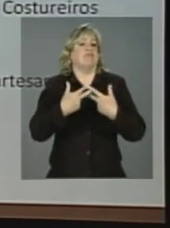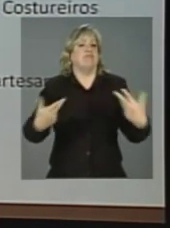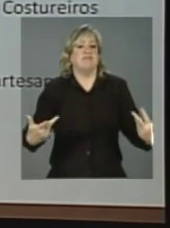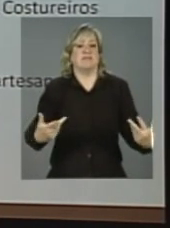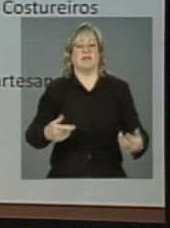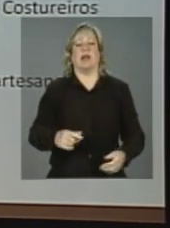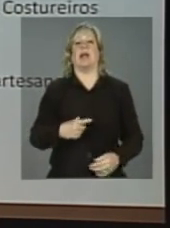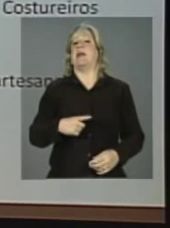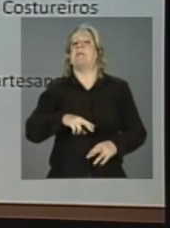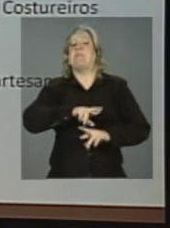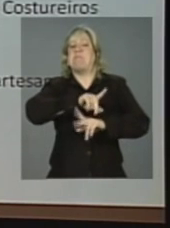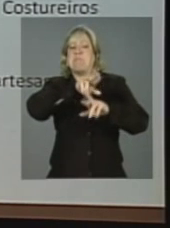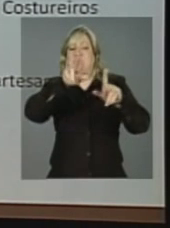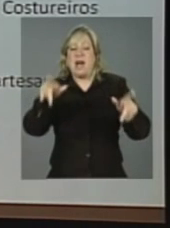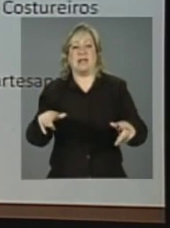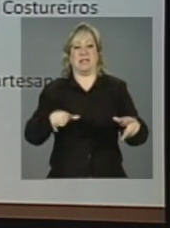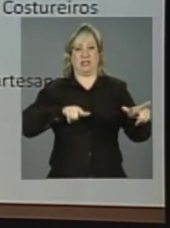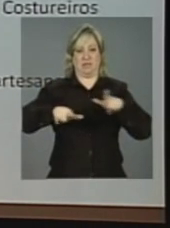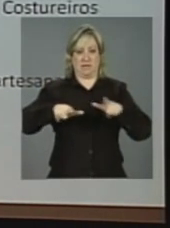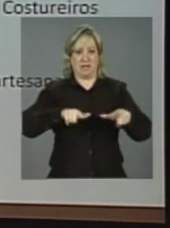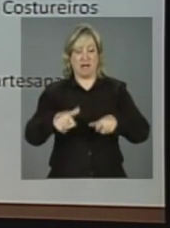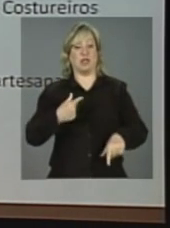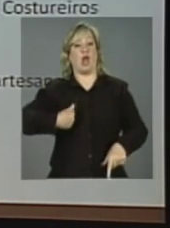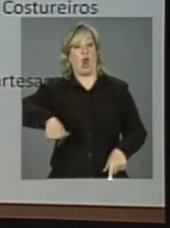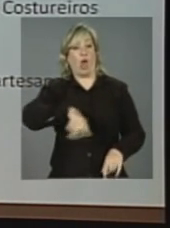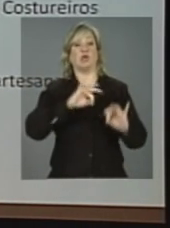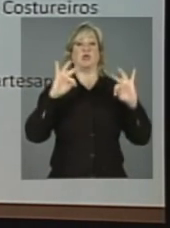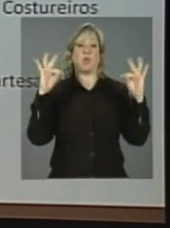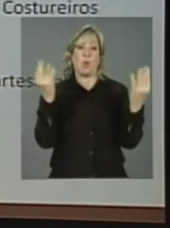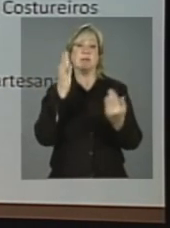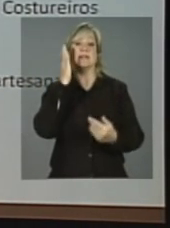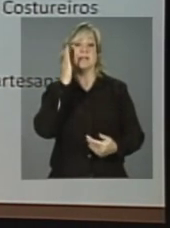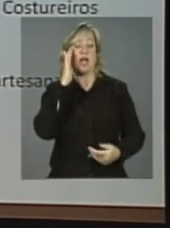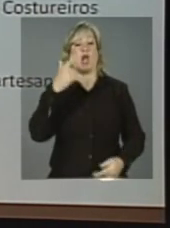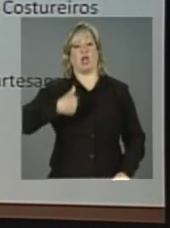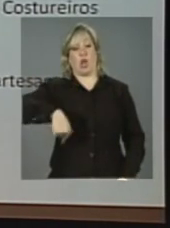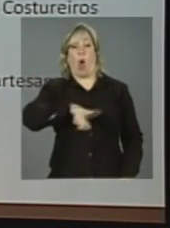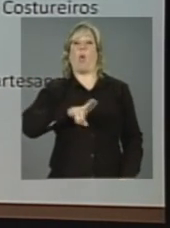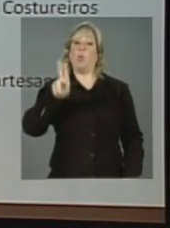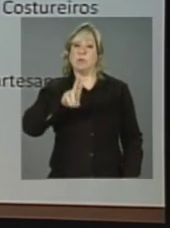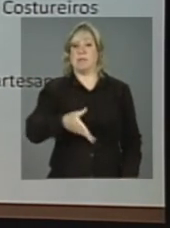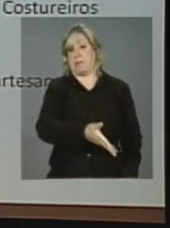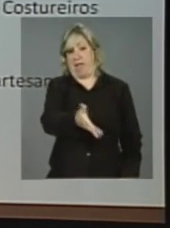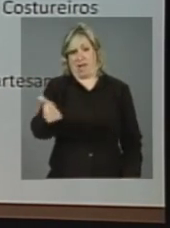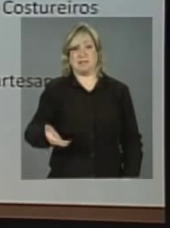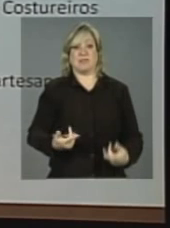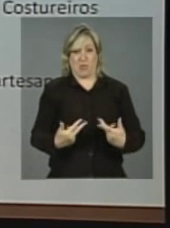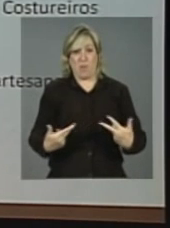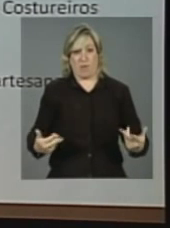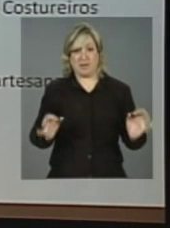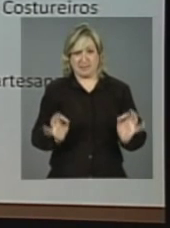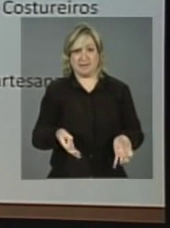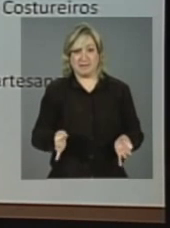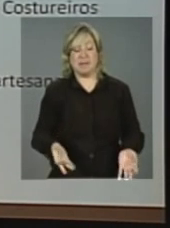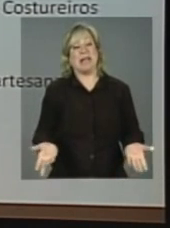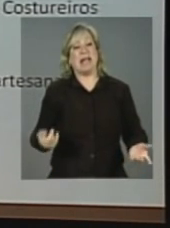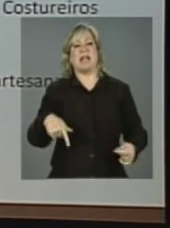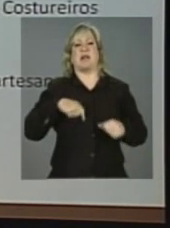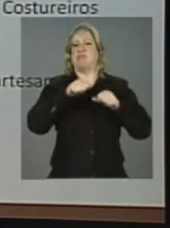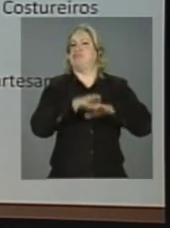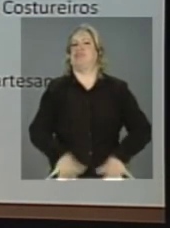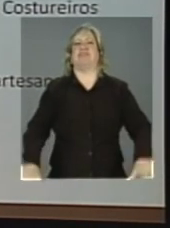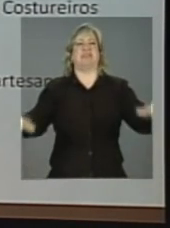milhares de atividades que nós todos conhecemos, porque nós usamos essas atividades, e elas estão